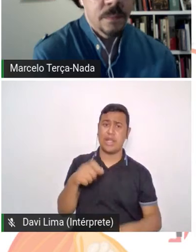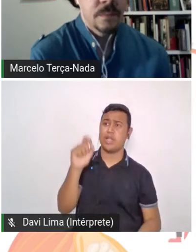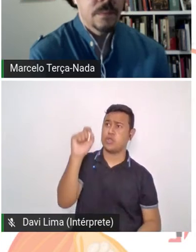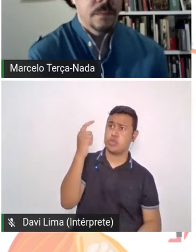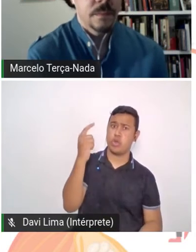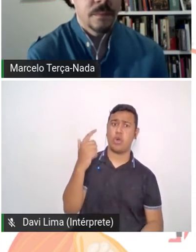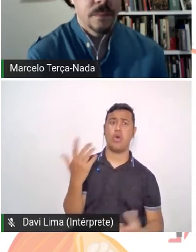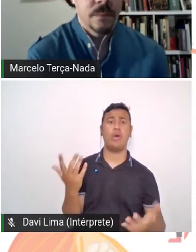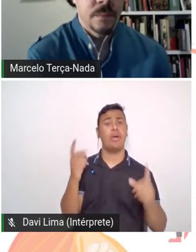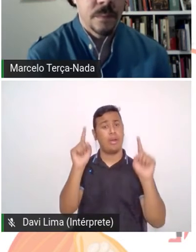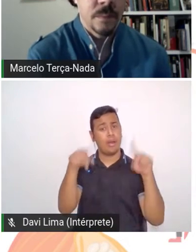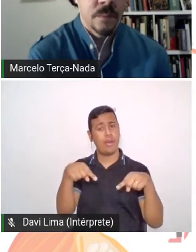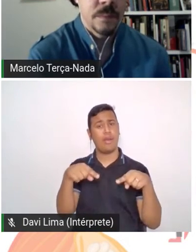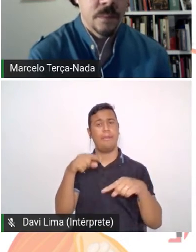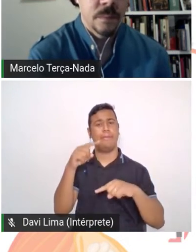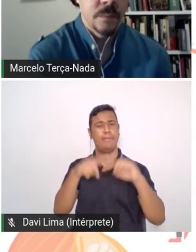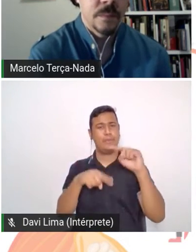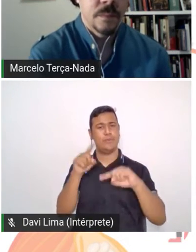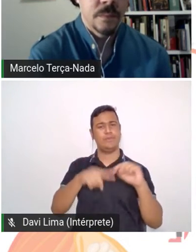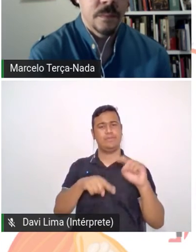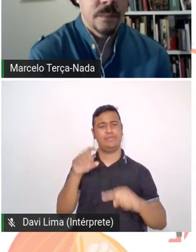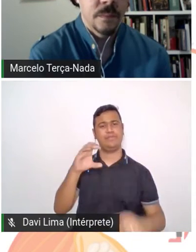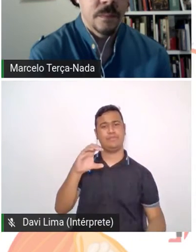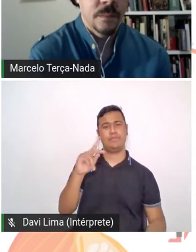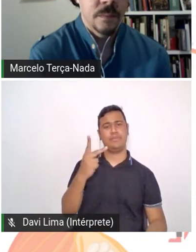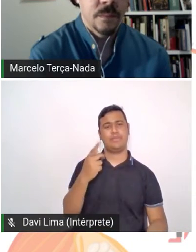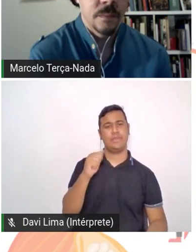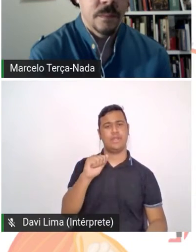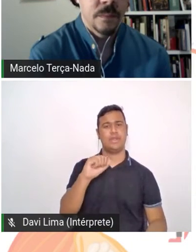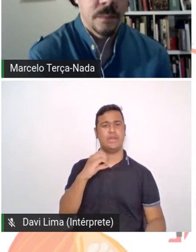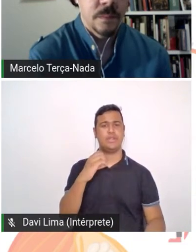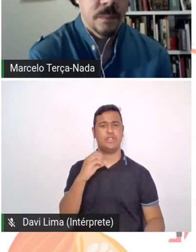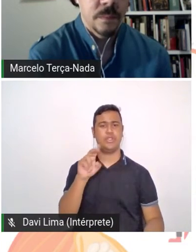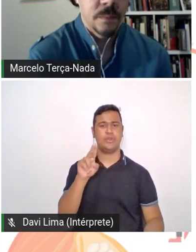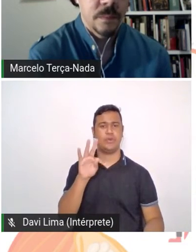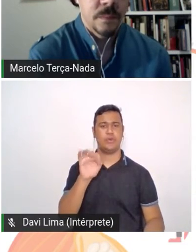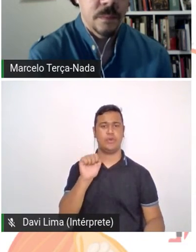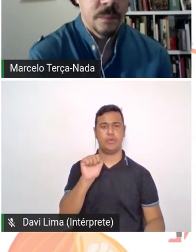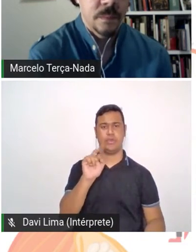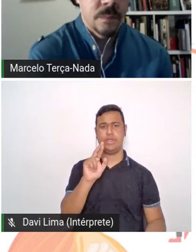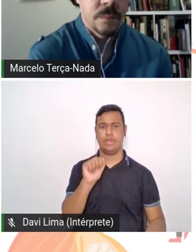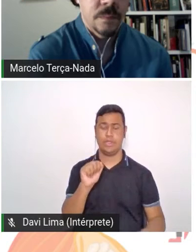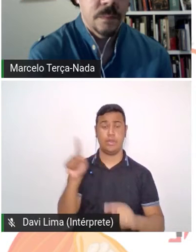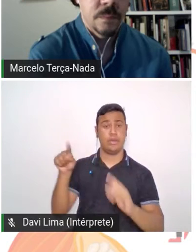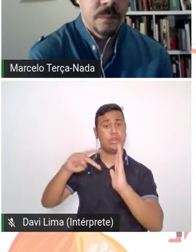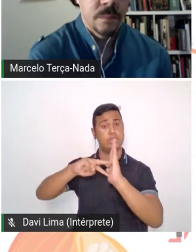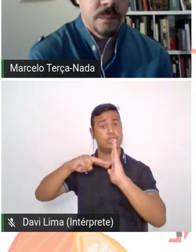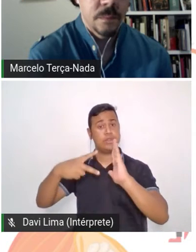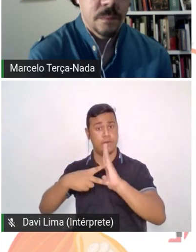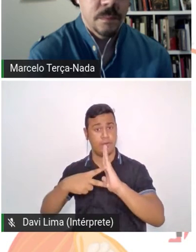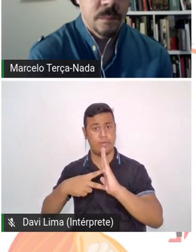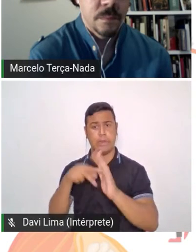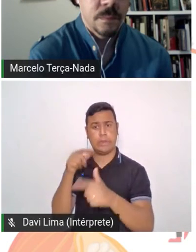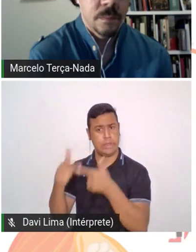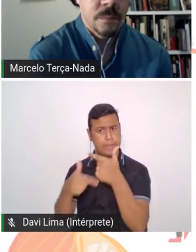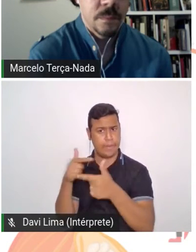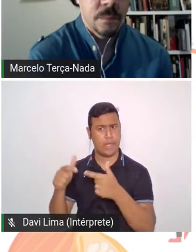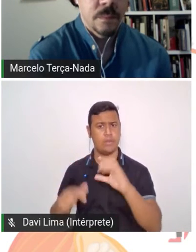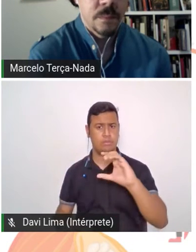a gente for olhar pelo significado da charcutaria, né?